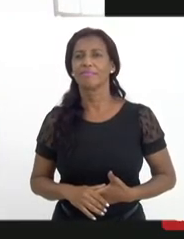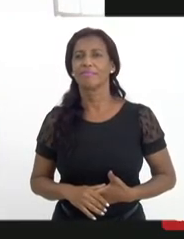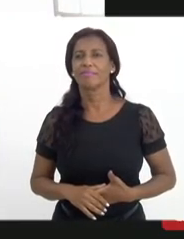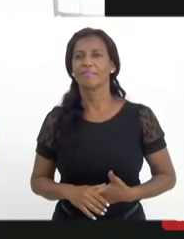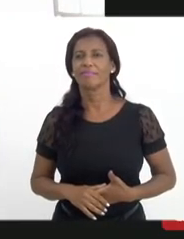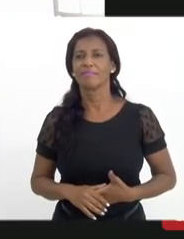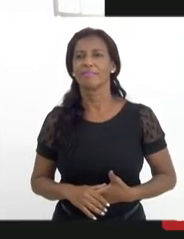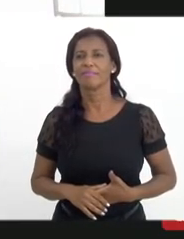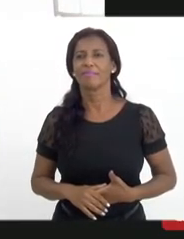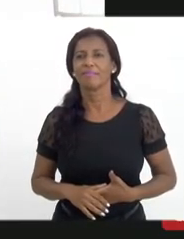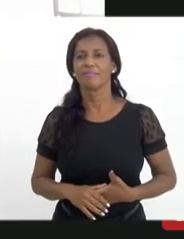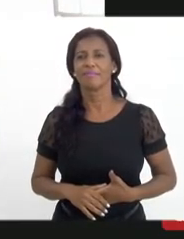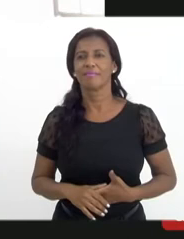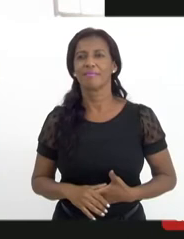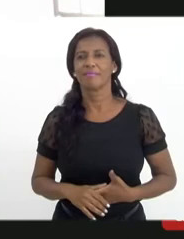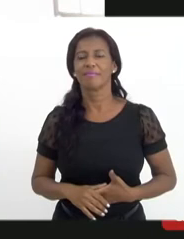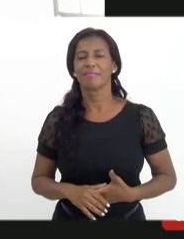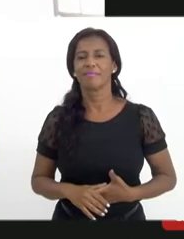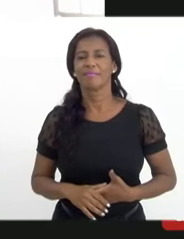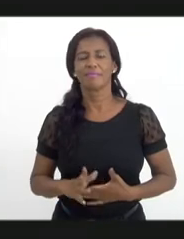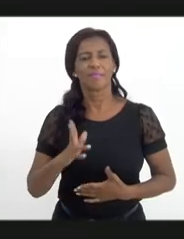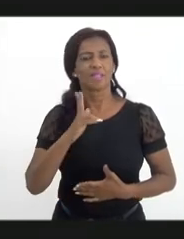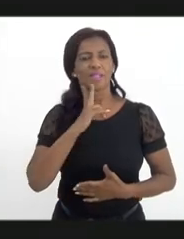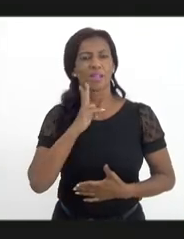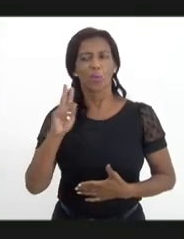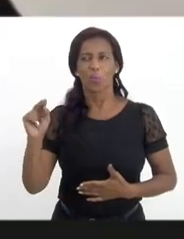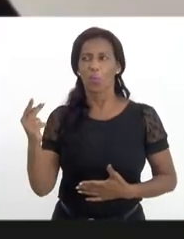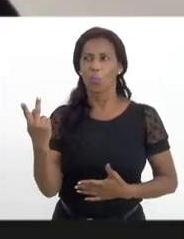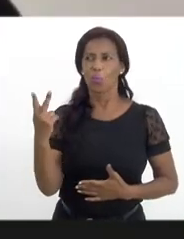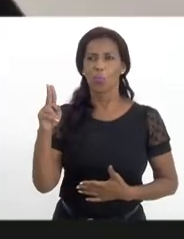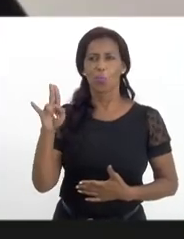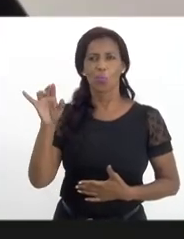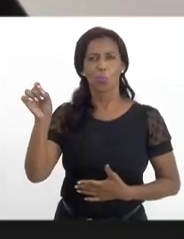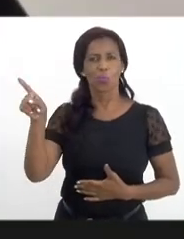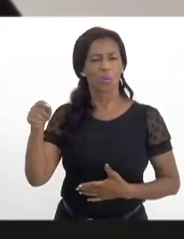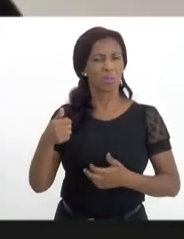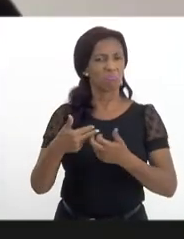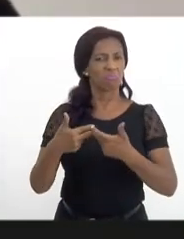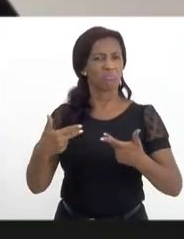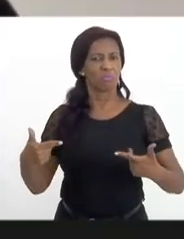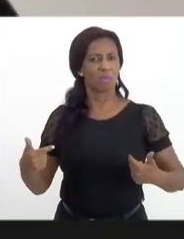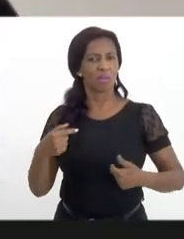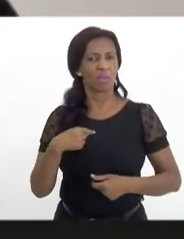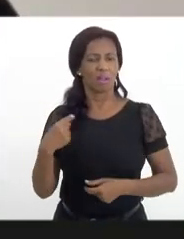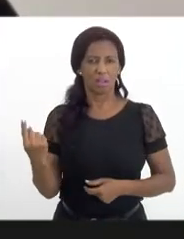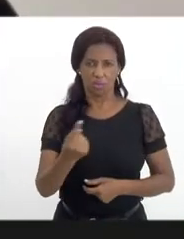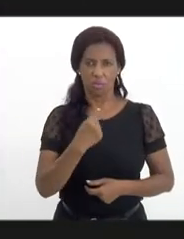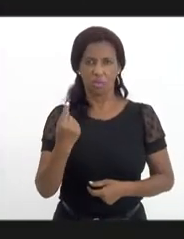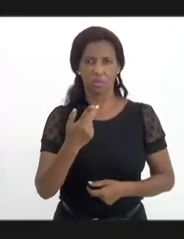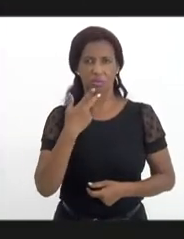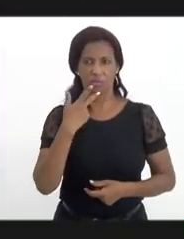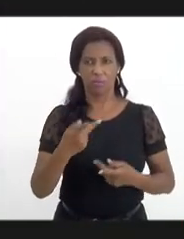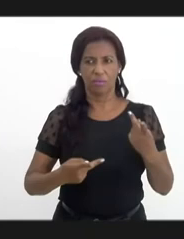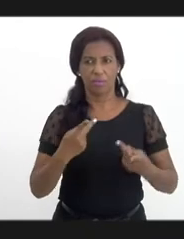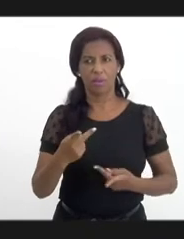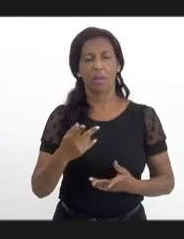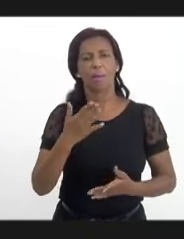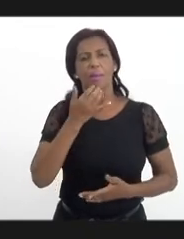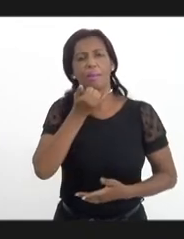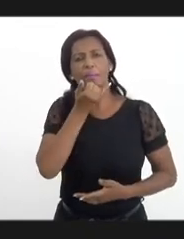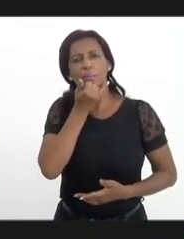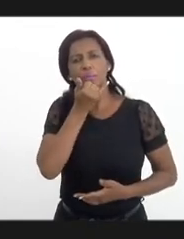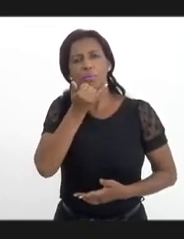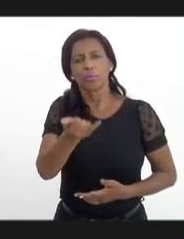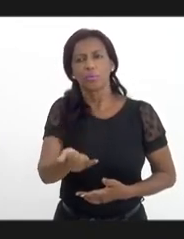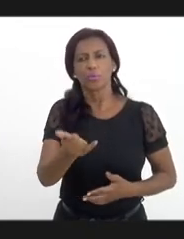Não, só para, sempre para avisar o doutor Hugo e ele qualificou as nossas falas, mas queria pedir desculpas,